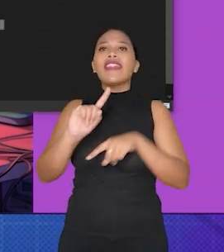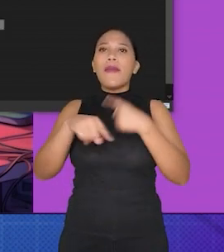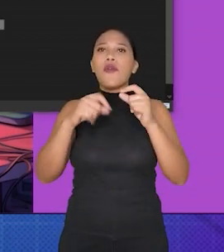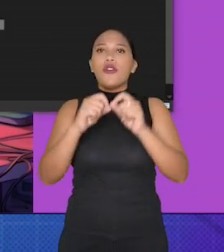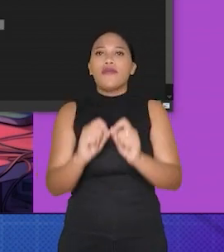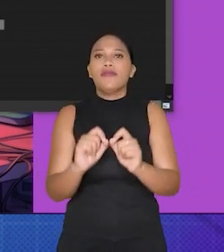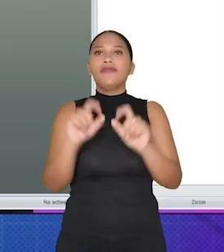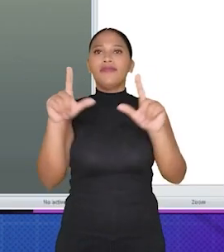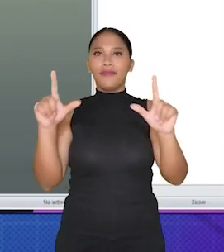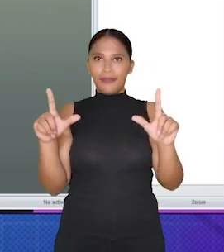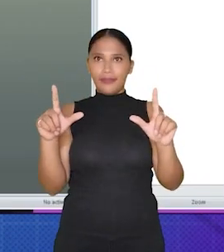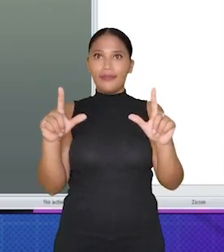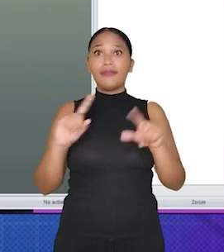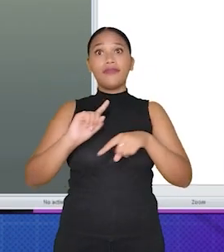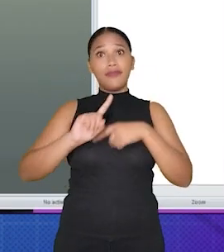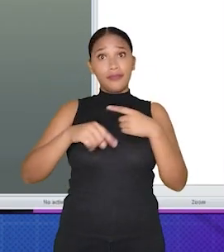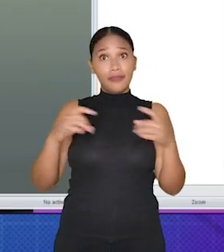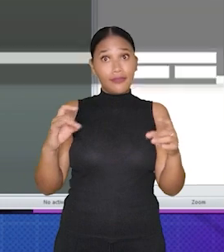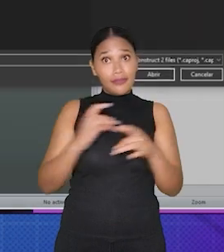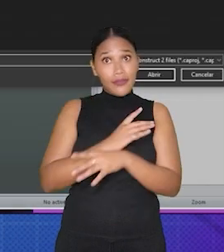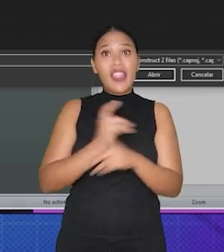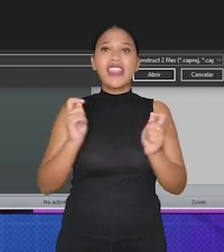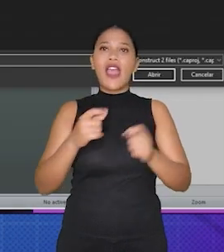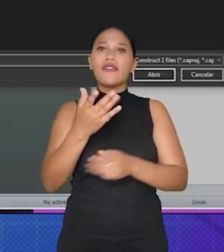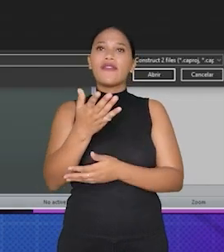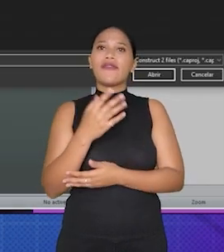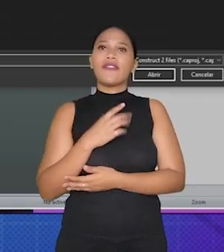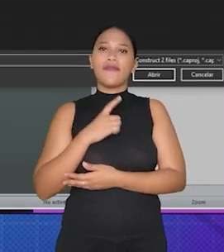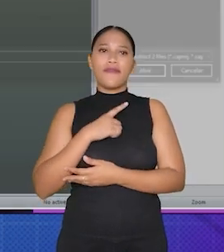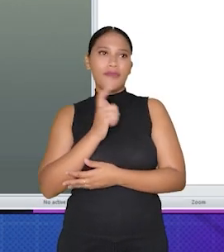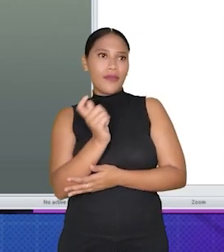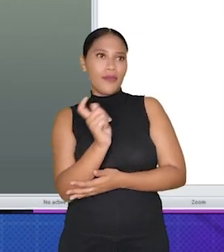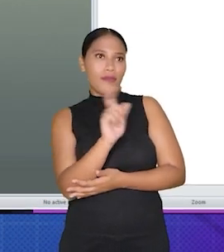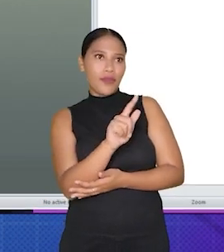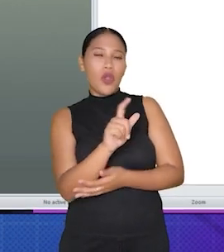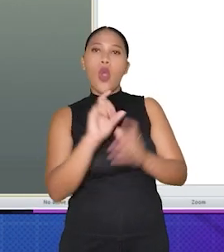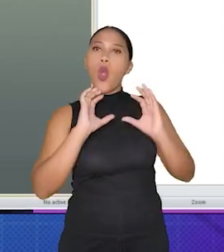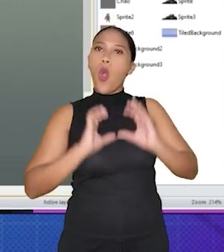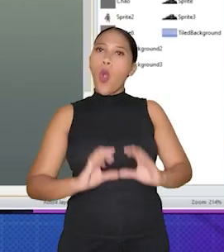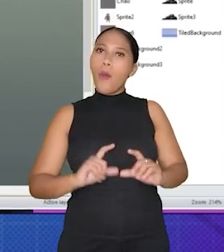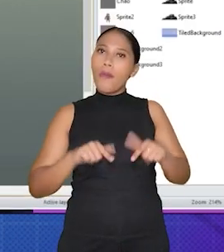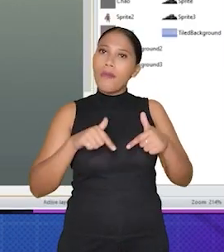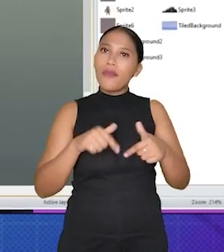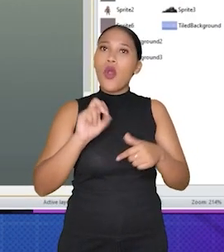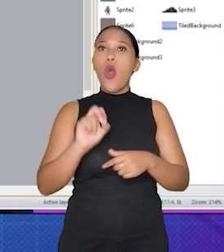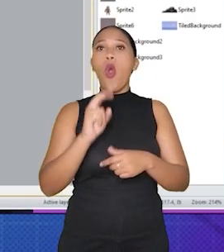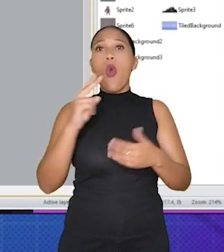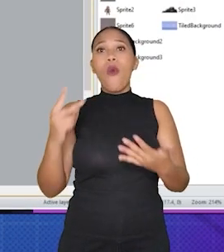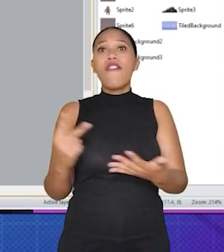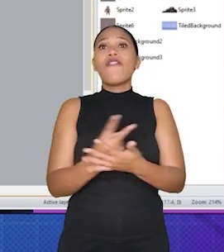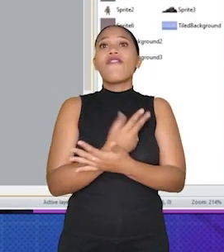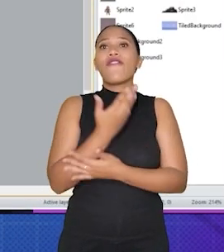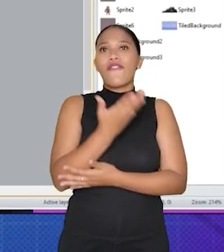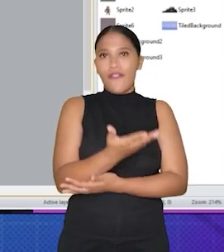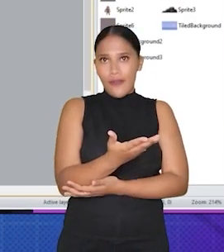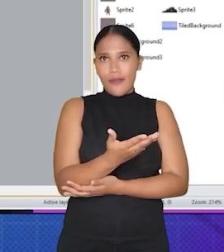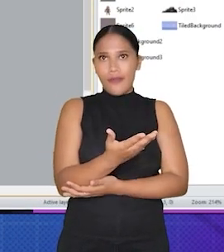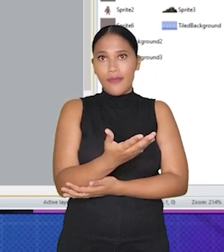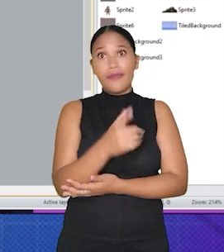carregado. Use o plugin. Depois de instalar o plugin, você pode acessá-lo na janela de comportamentos ou efeitos do Construct